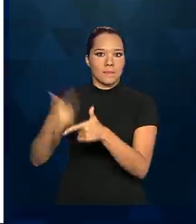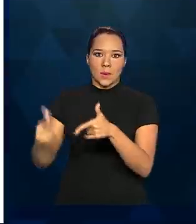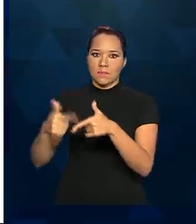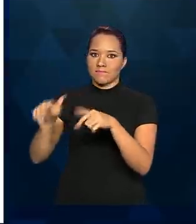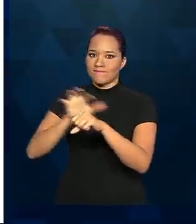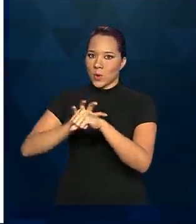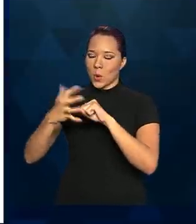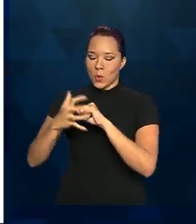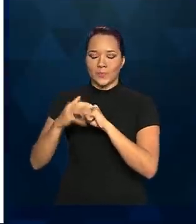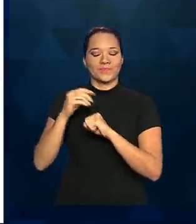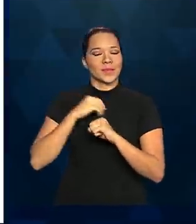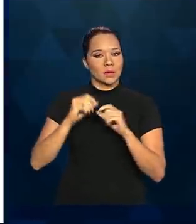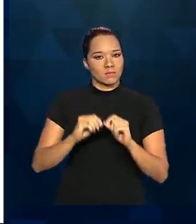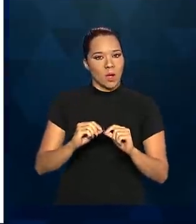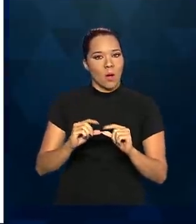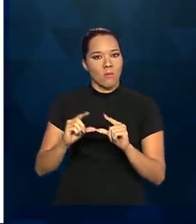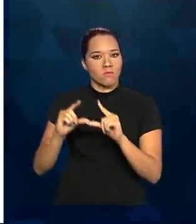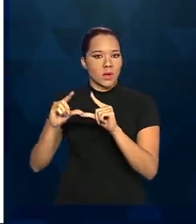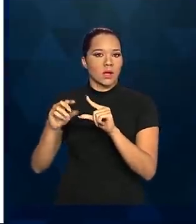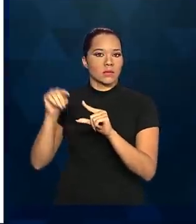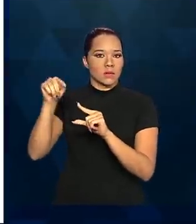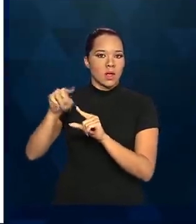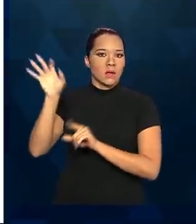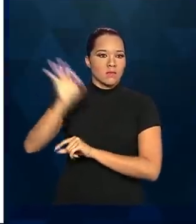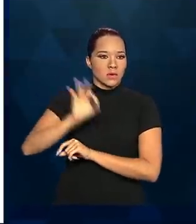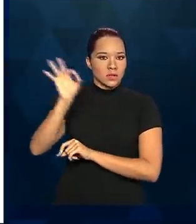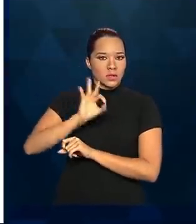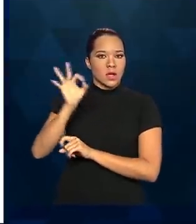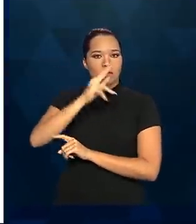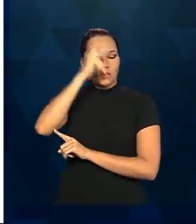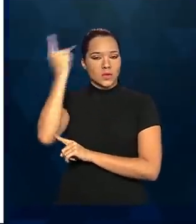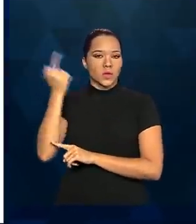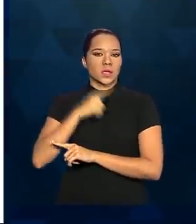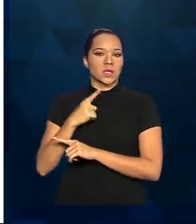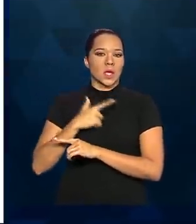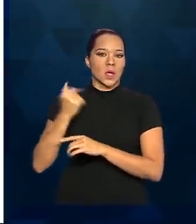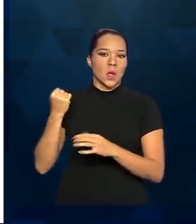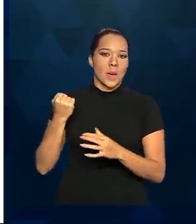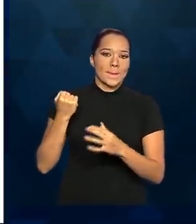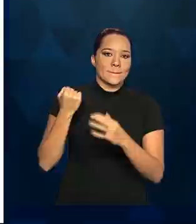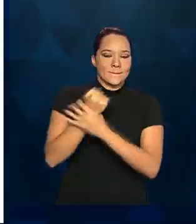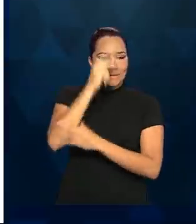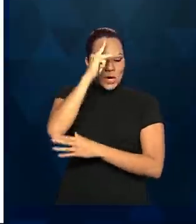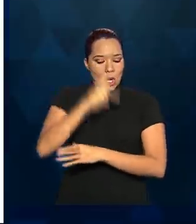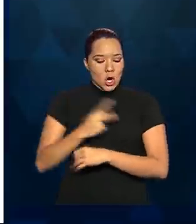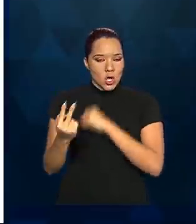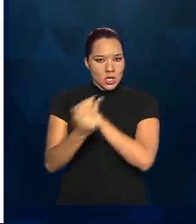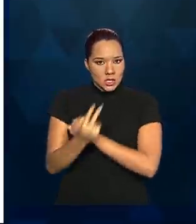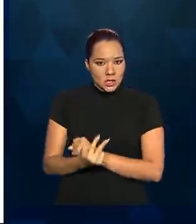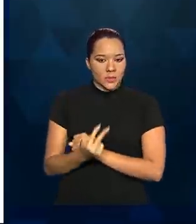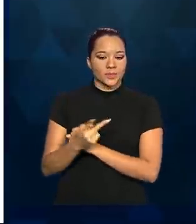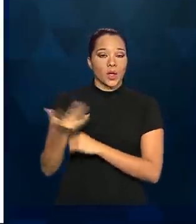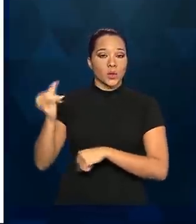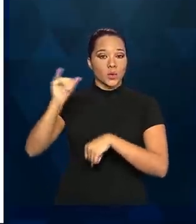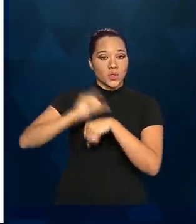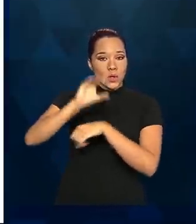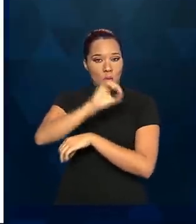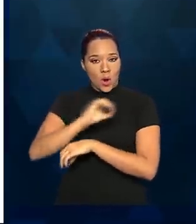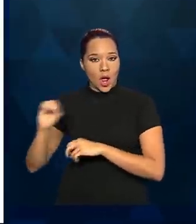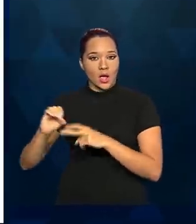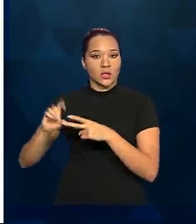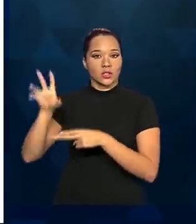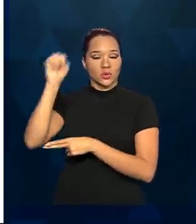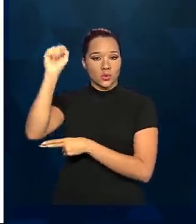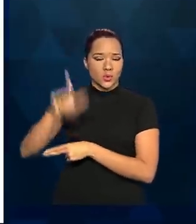aumento, pelo menos na proporção de pessoas com anticorpos. No sudeste, no centro-oeste e no sul, os números são